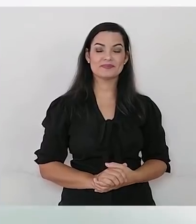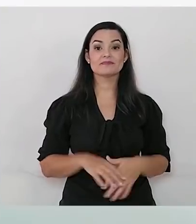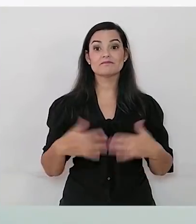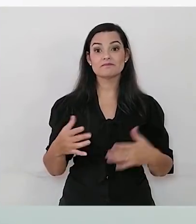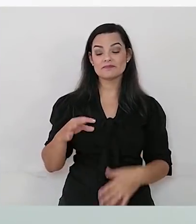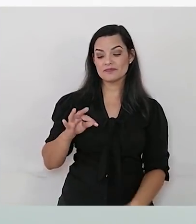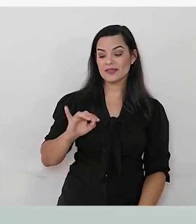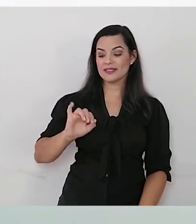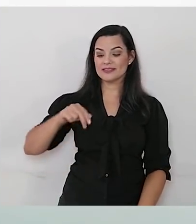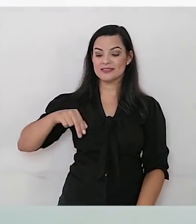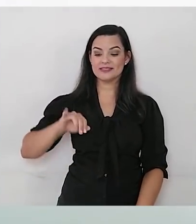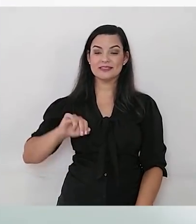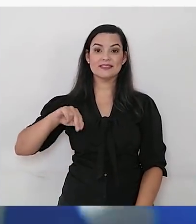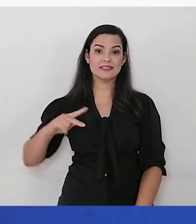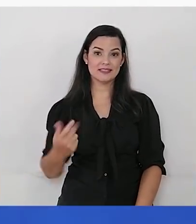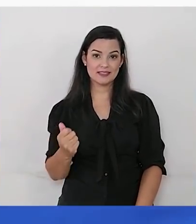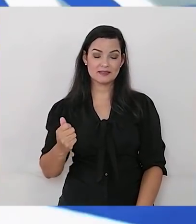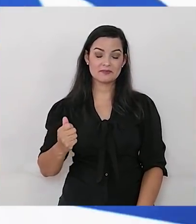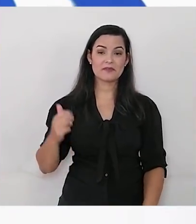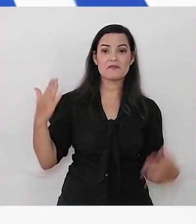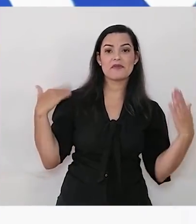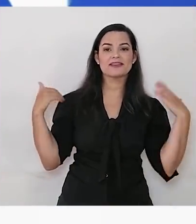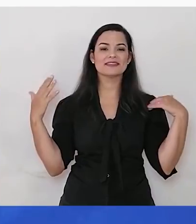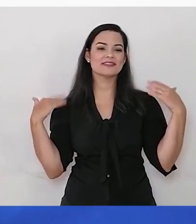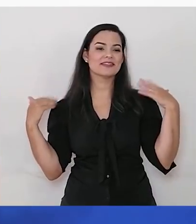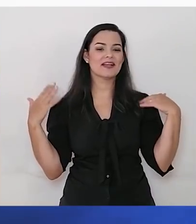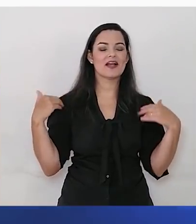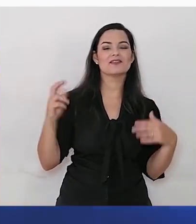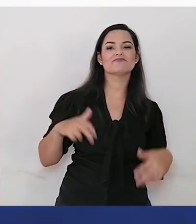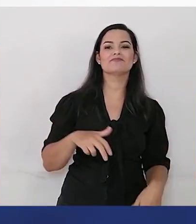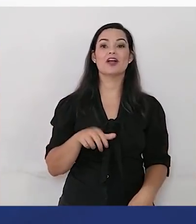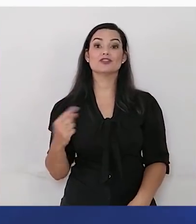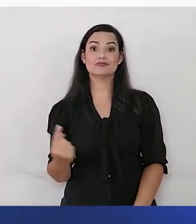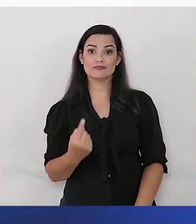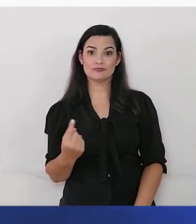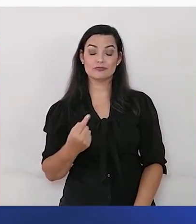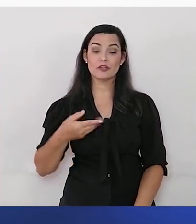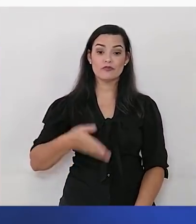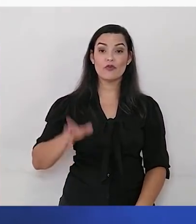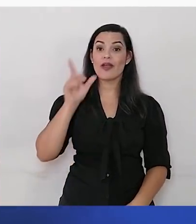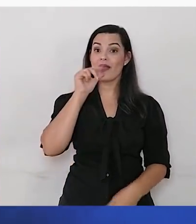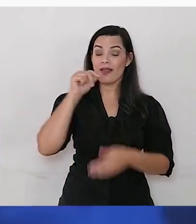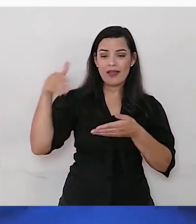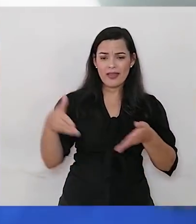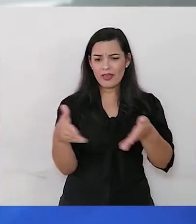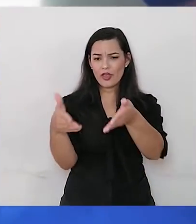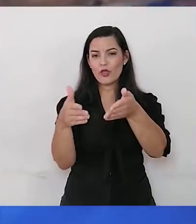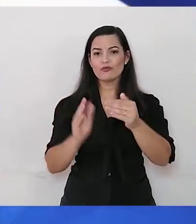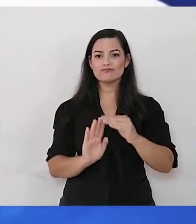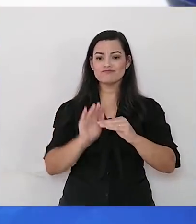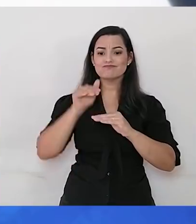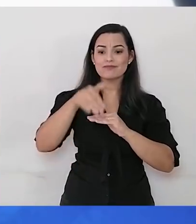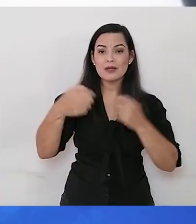Tininha passeava sozinha e foi um rio atravessar. Escorregou no galho